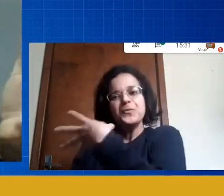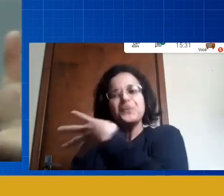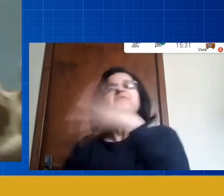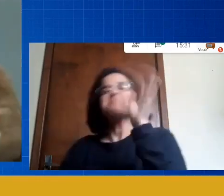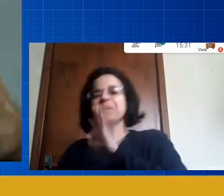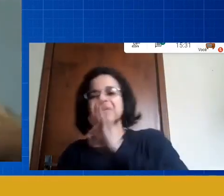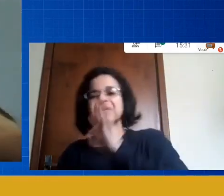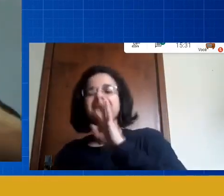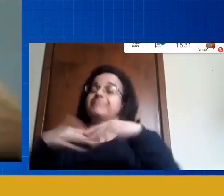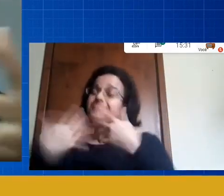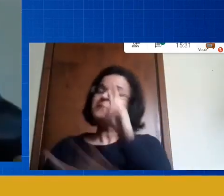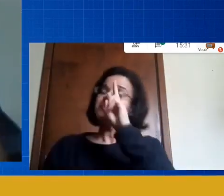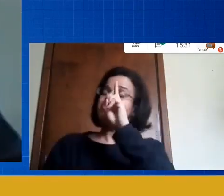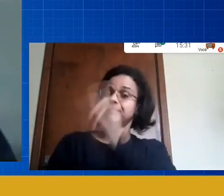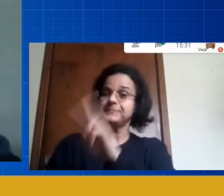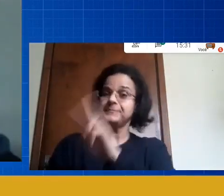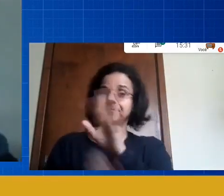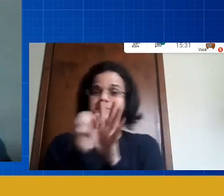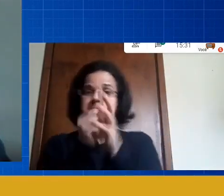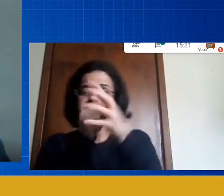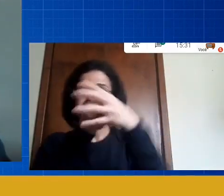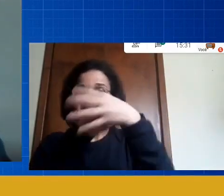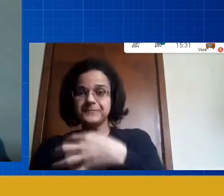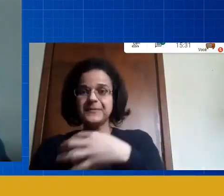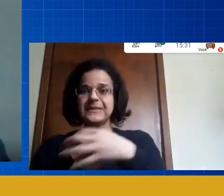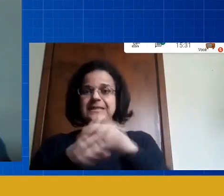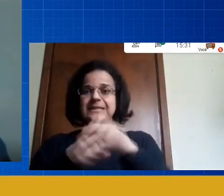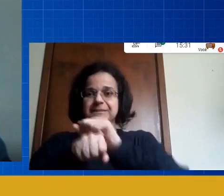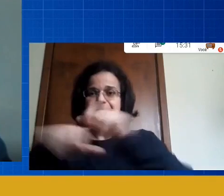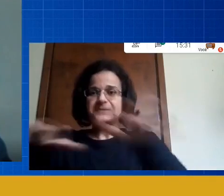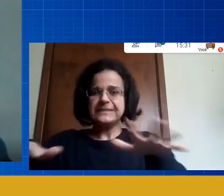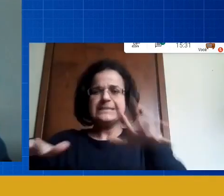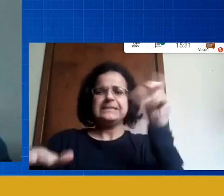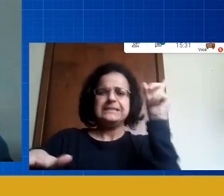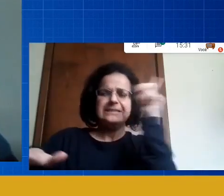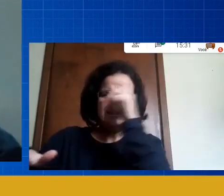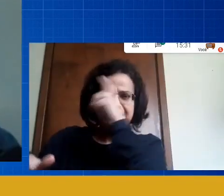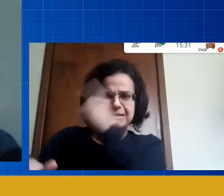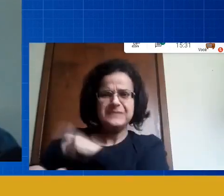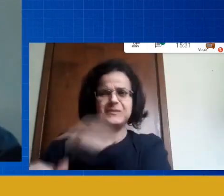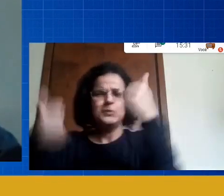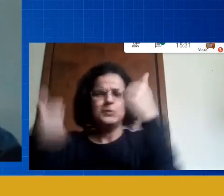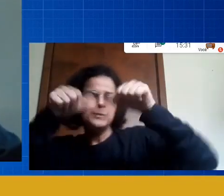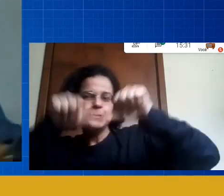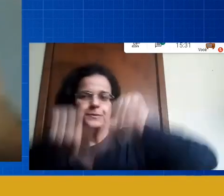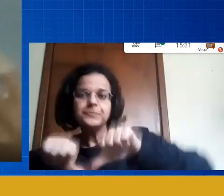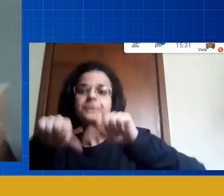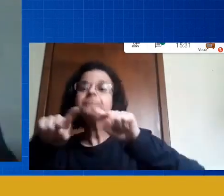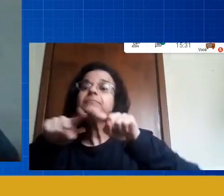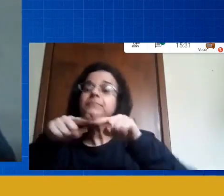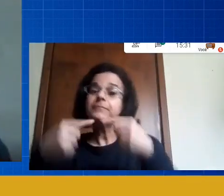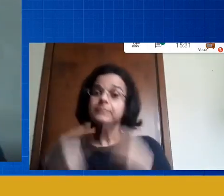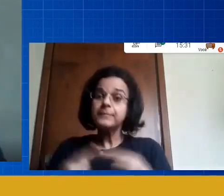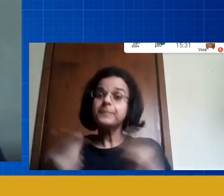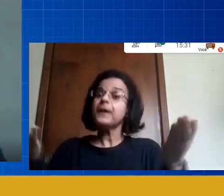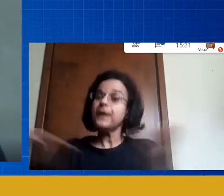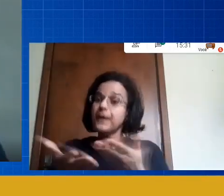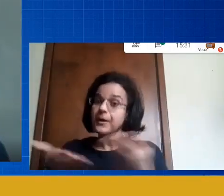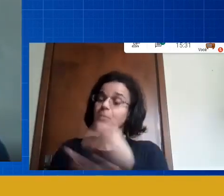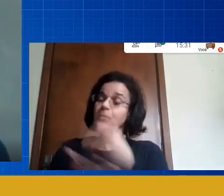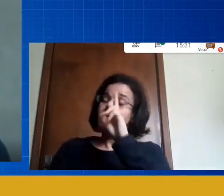da pandemia que trouxe tanta coisa complicada tanta coisa ruim enfim mas vamos tirar